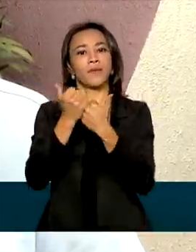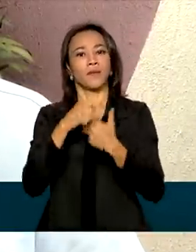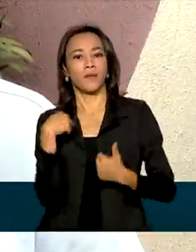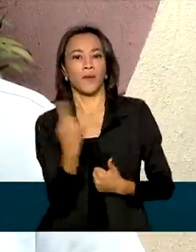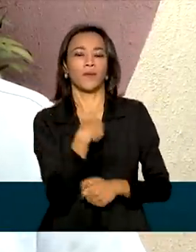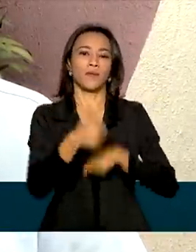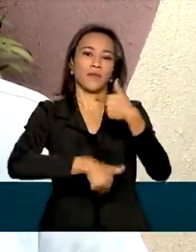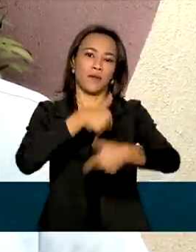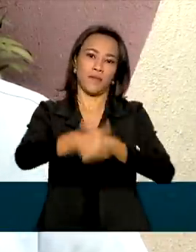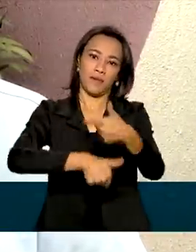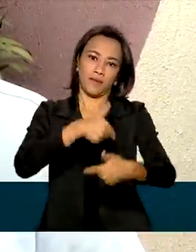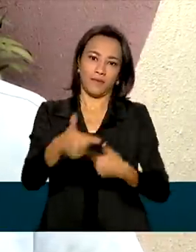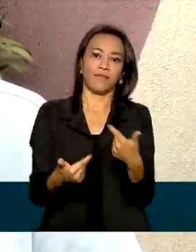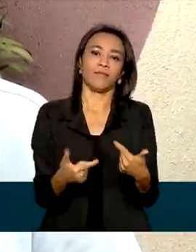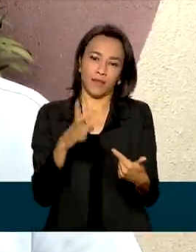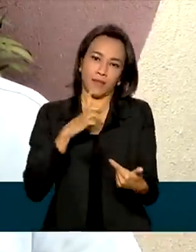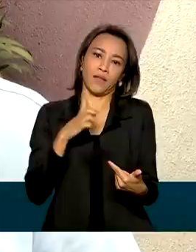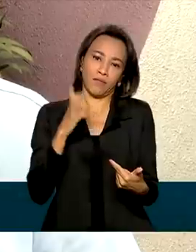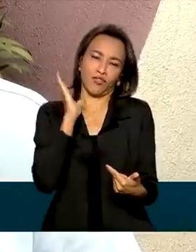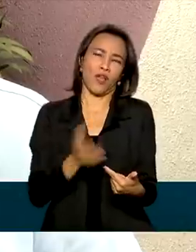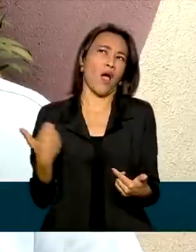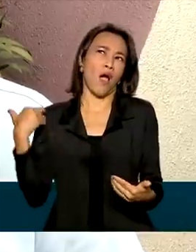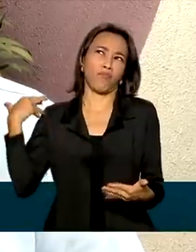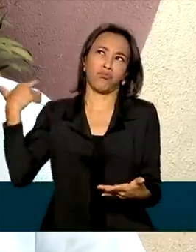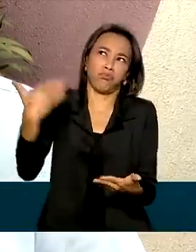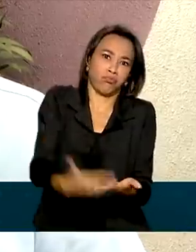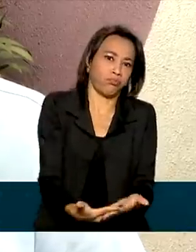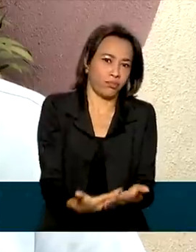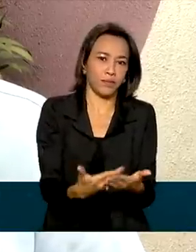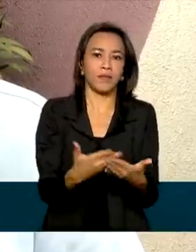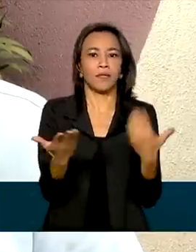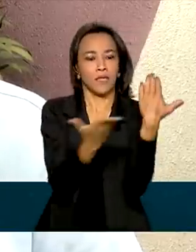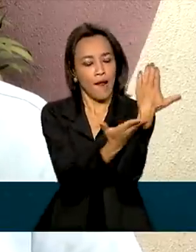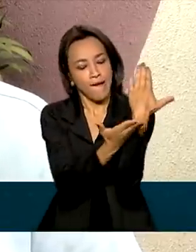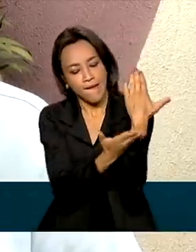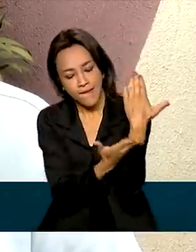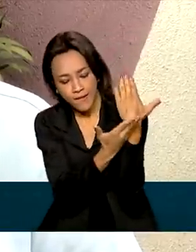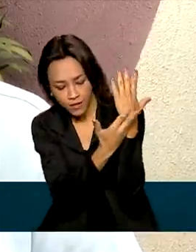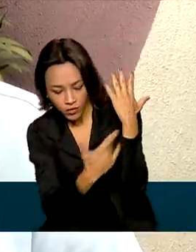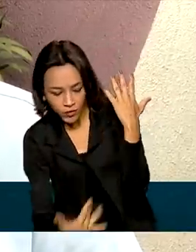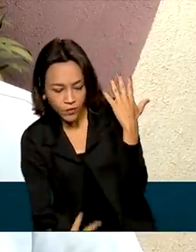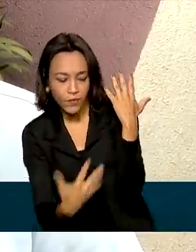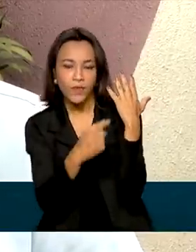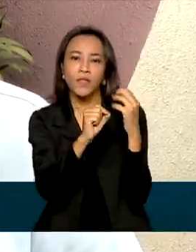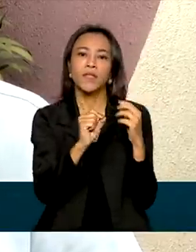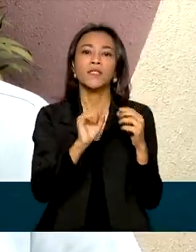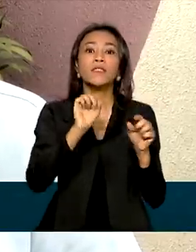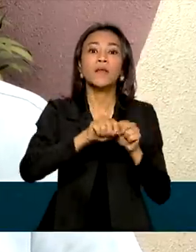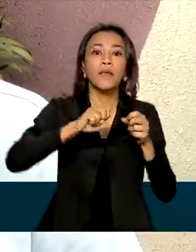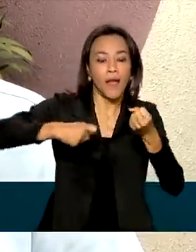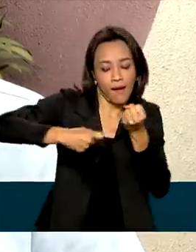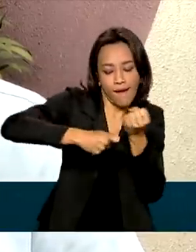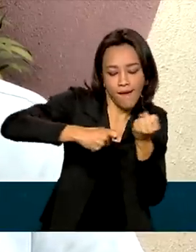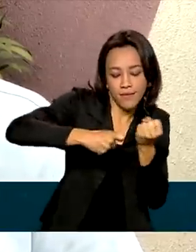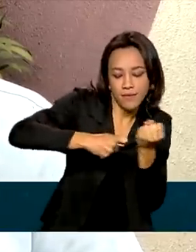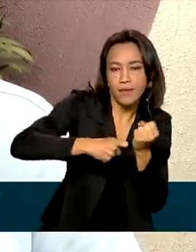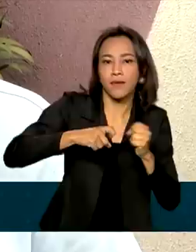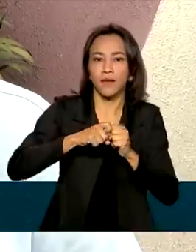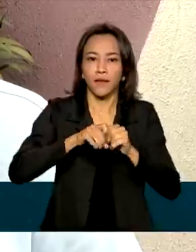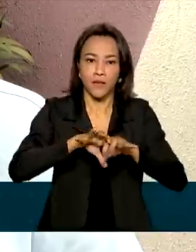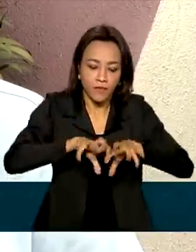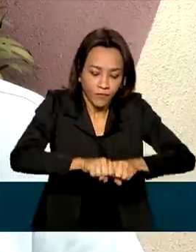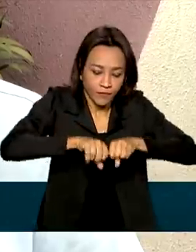nosso trabalho que temos feito no extrativismo da castanha e também temos o açaí